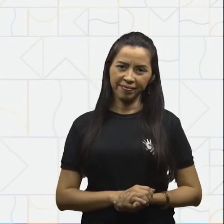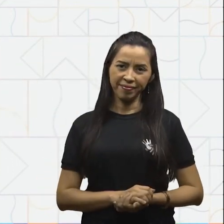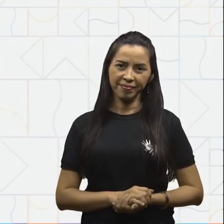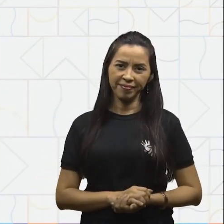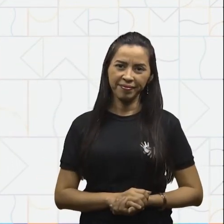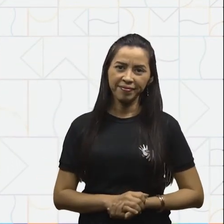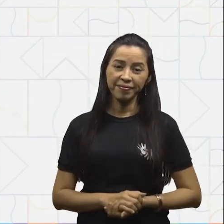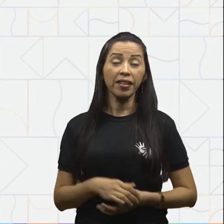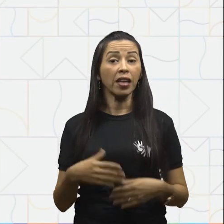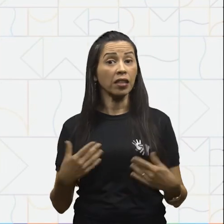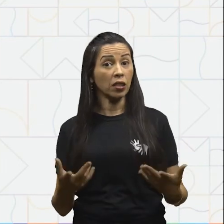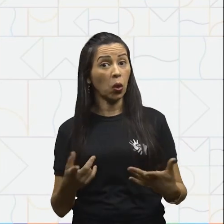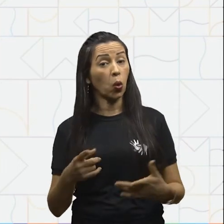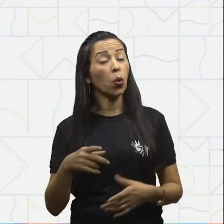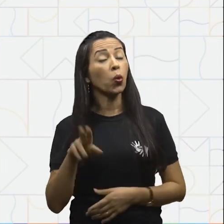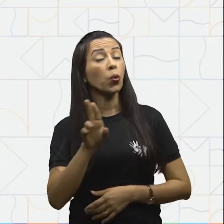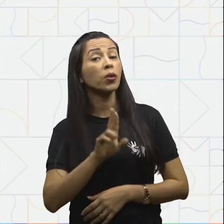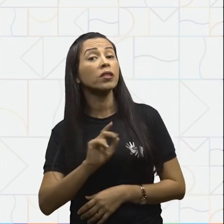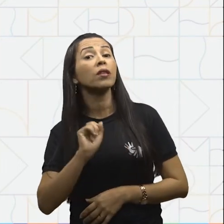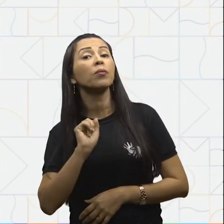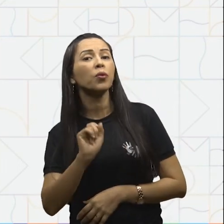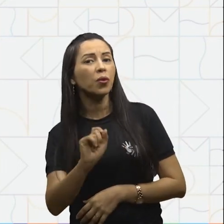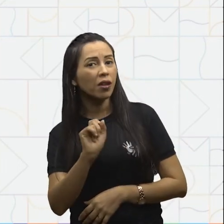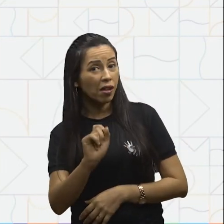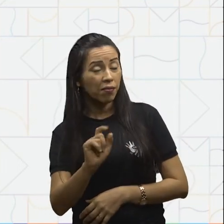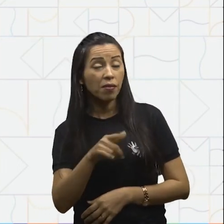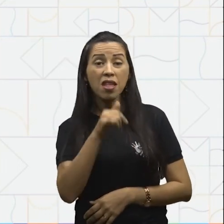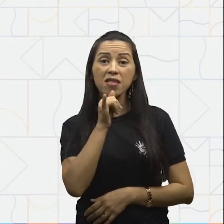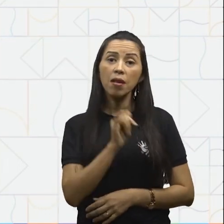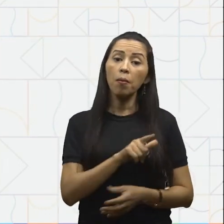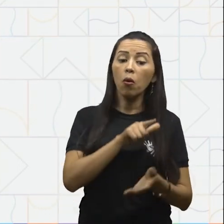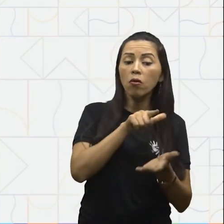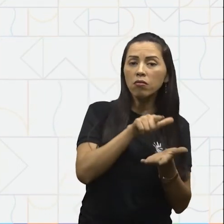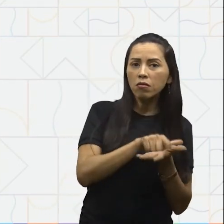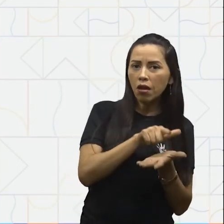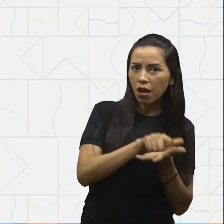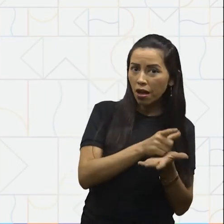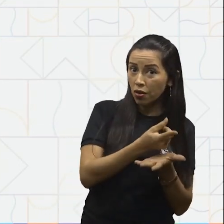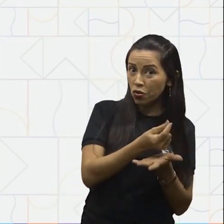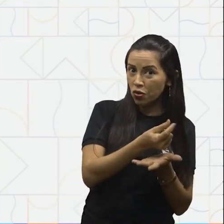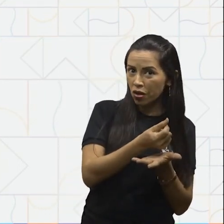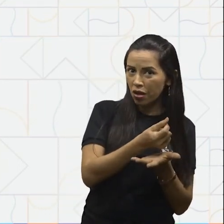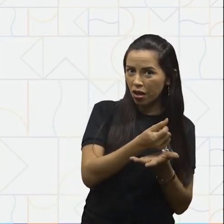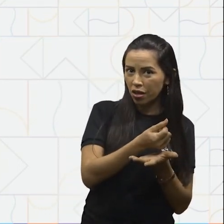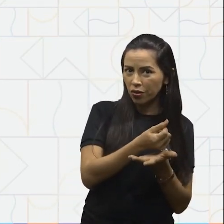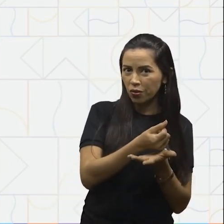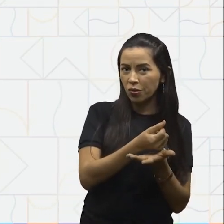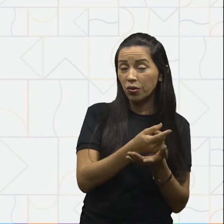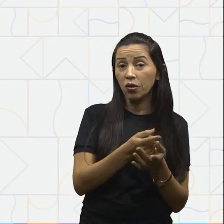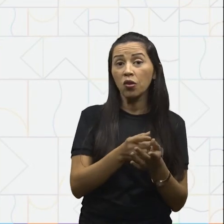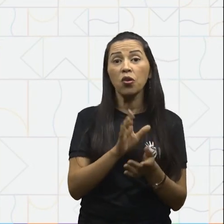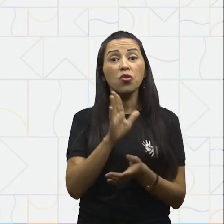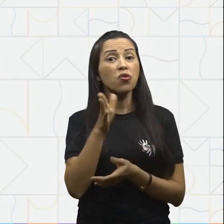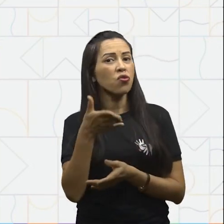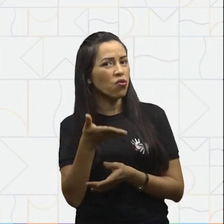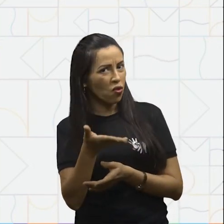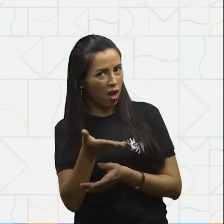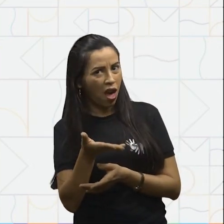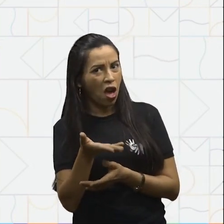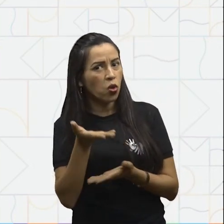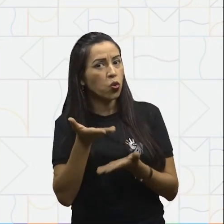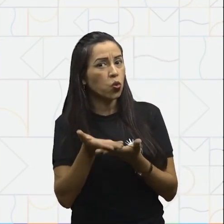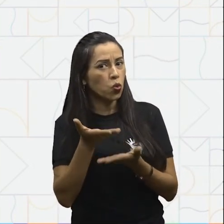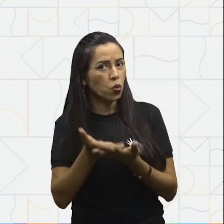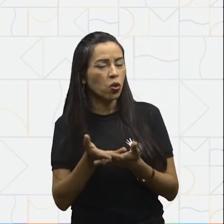mesmo. Usamos apenas cédulas. O real. Já trabalhamos a